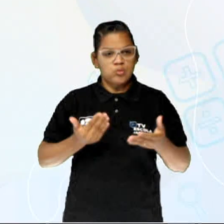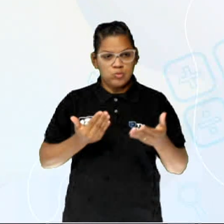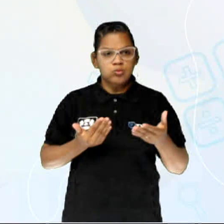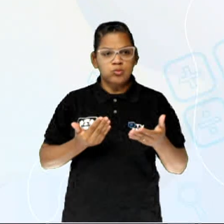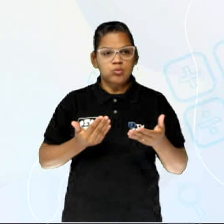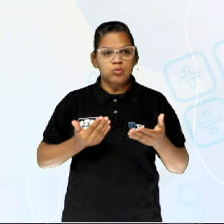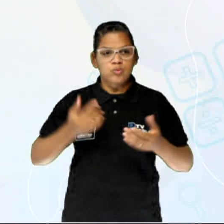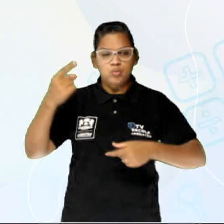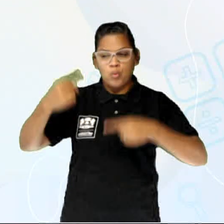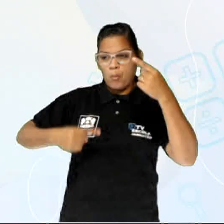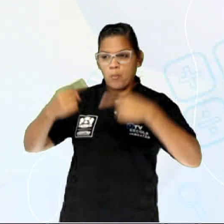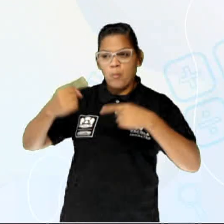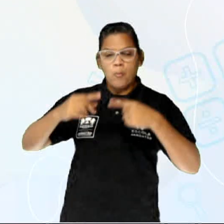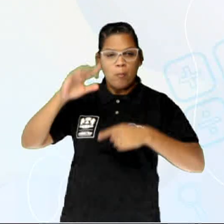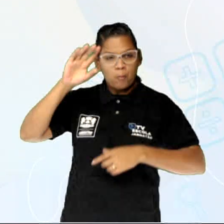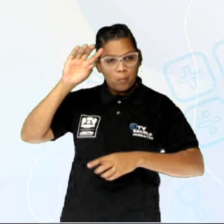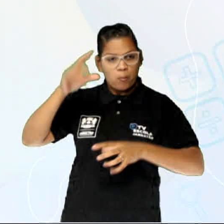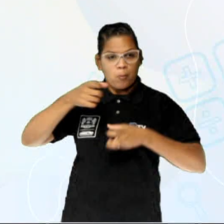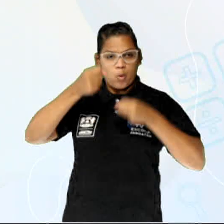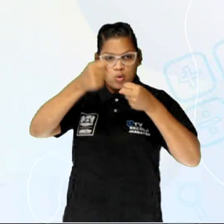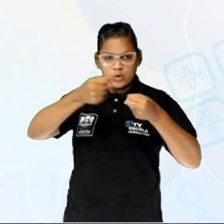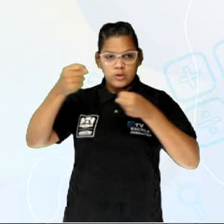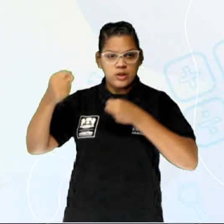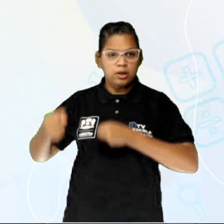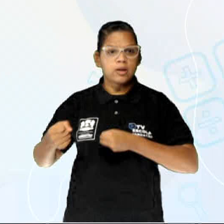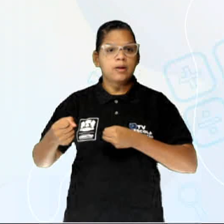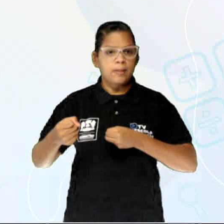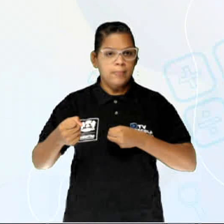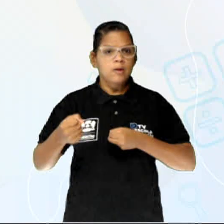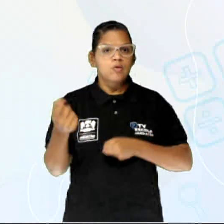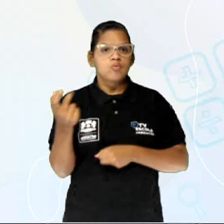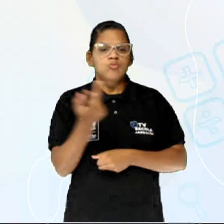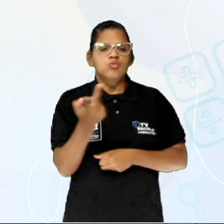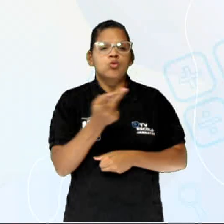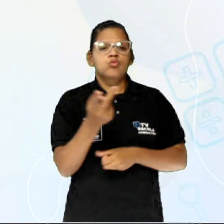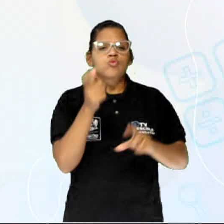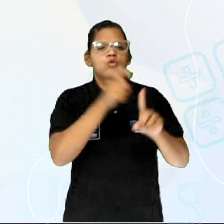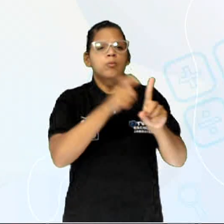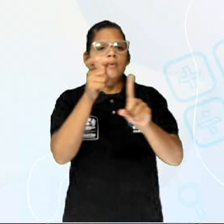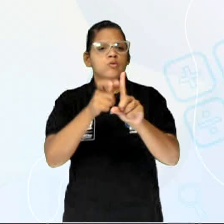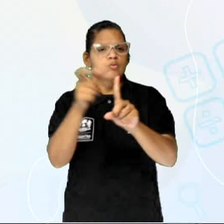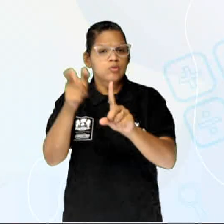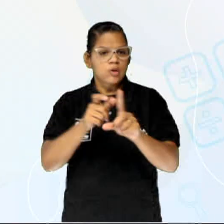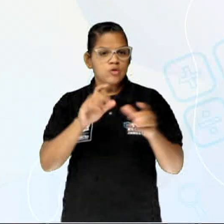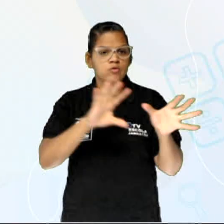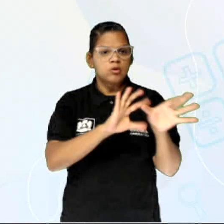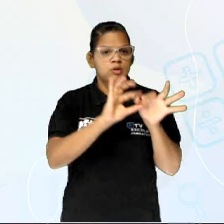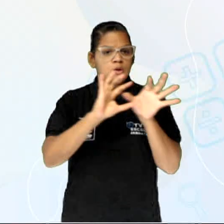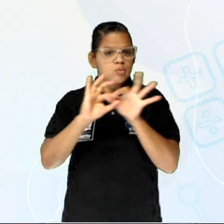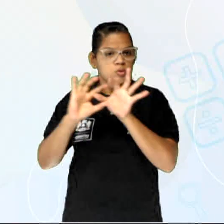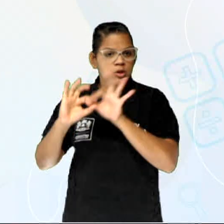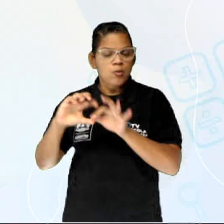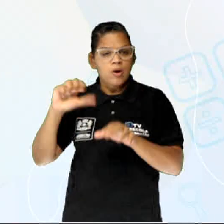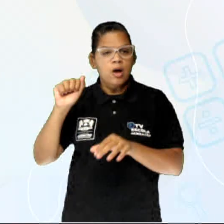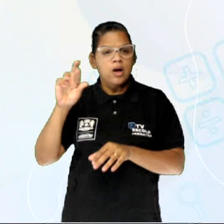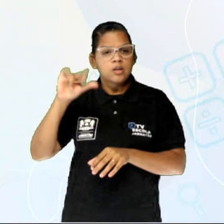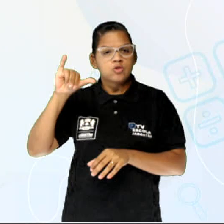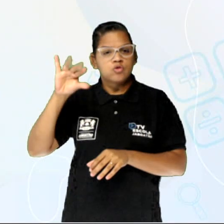Os galantes e as damas fazem alusão à aristocracia, que se desenvolveu em torno da cultura da cana-de-açúcar.